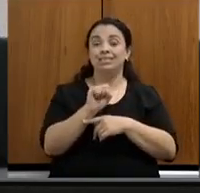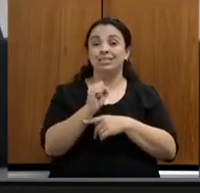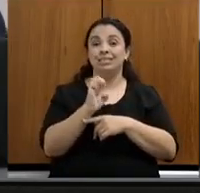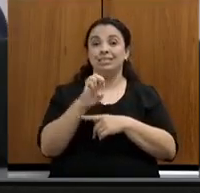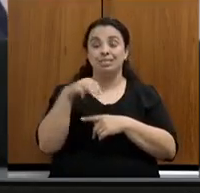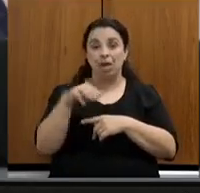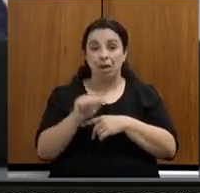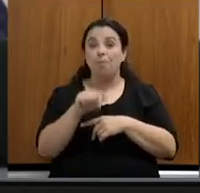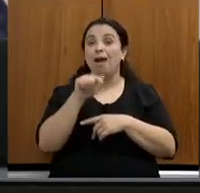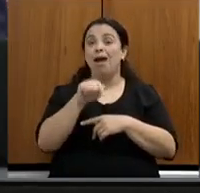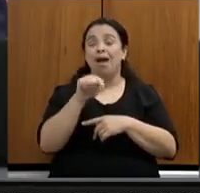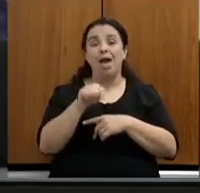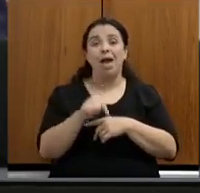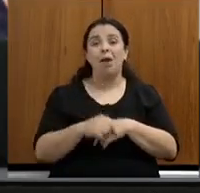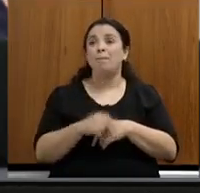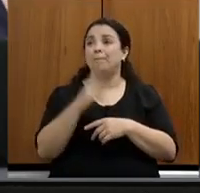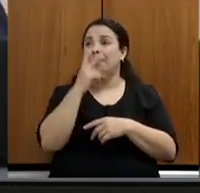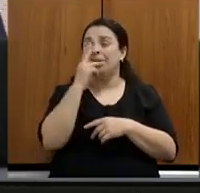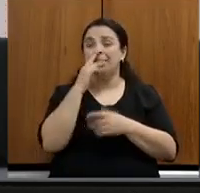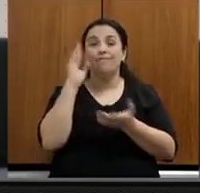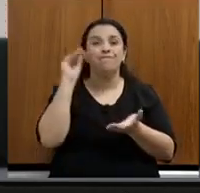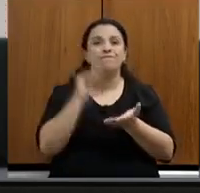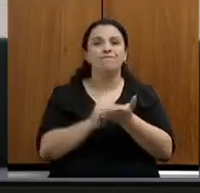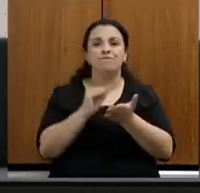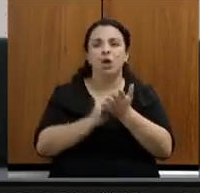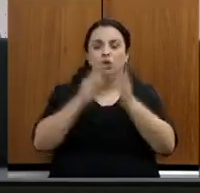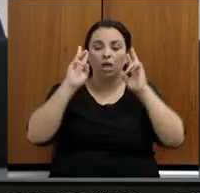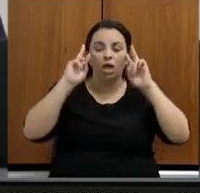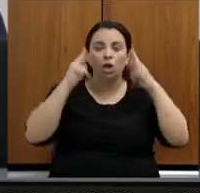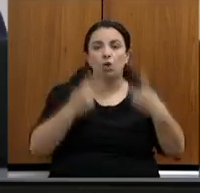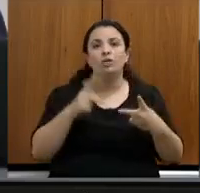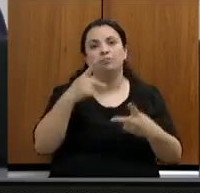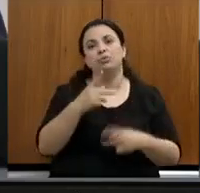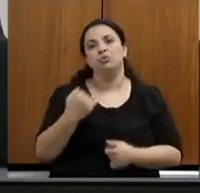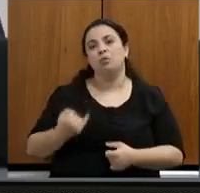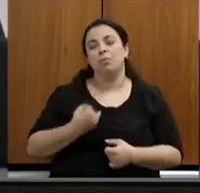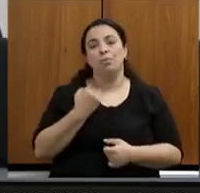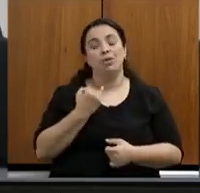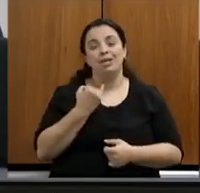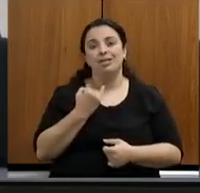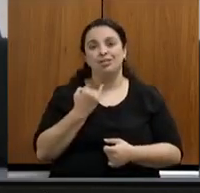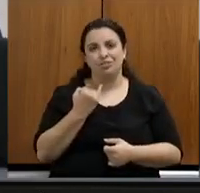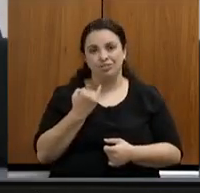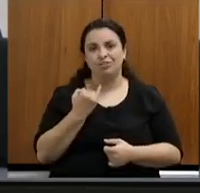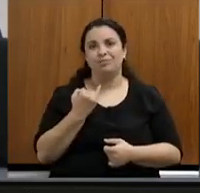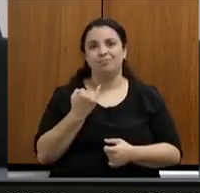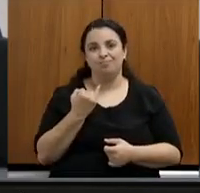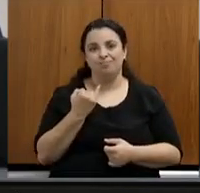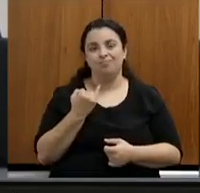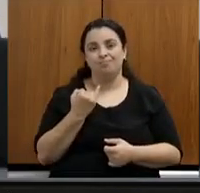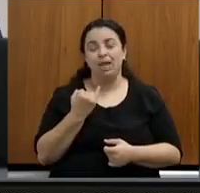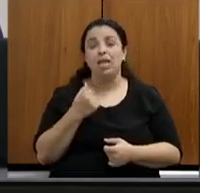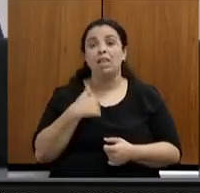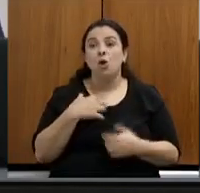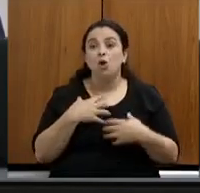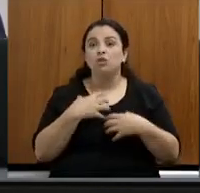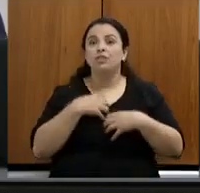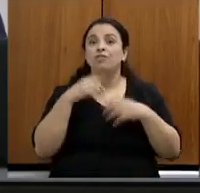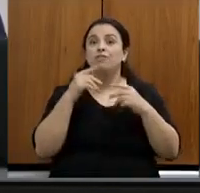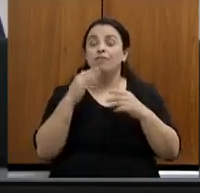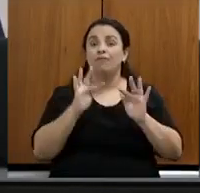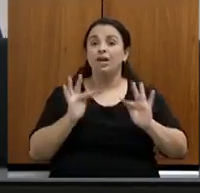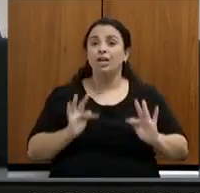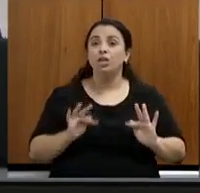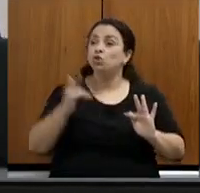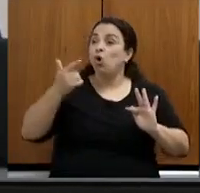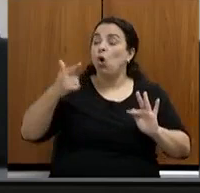Estado menos reconhecidos pela sua importância. Então, eu fico muito feliz quando eu vejo outros parlamentares